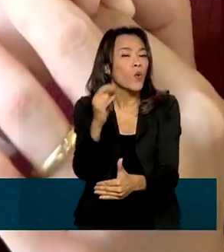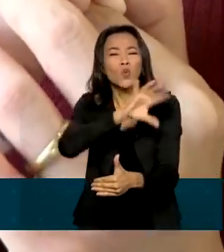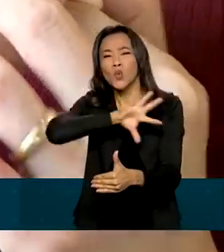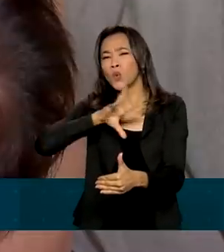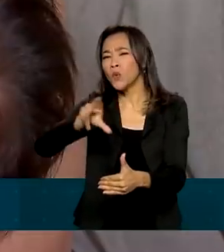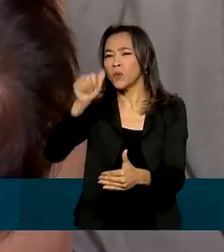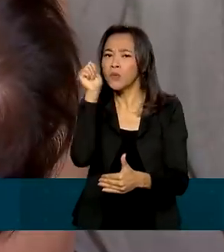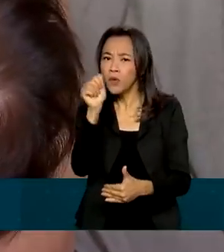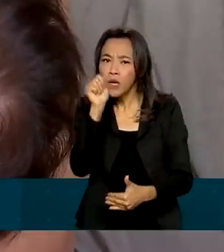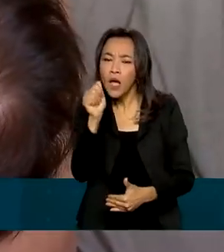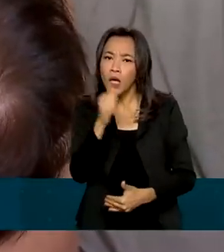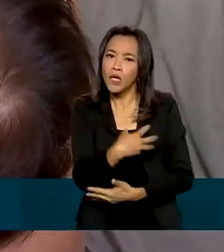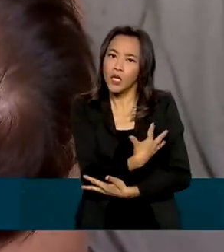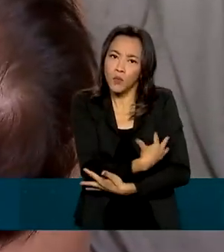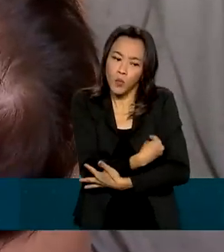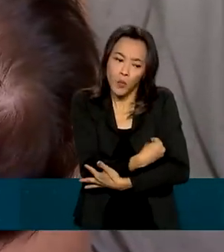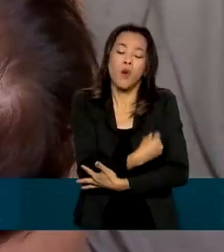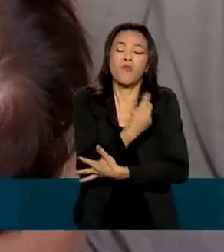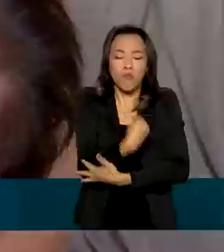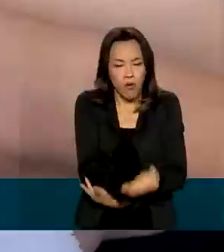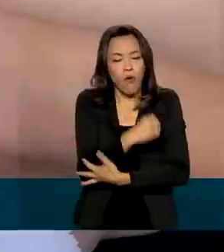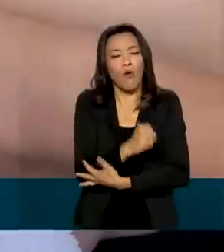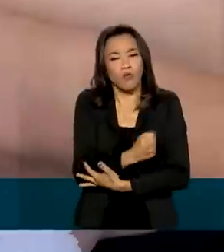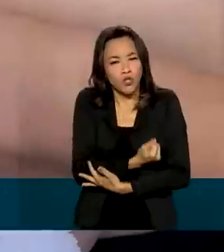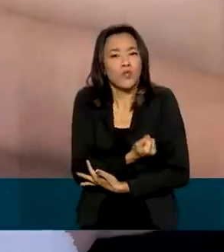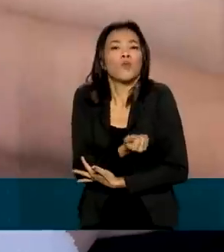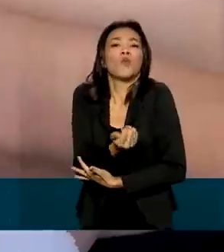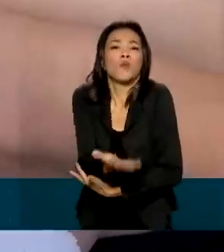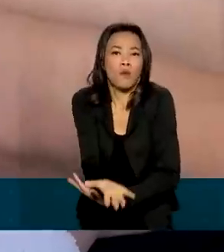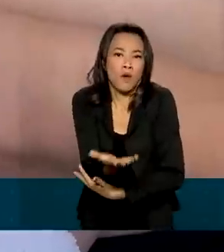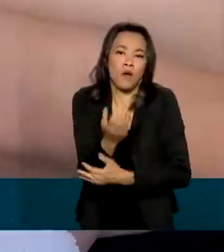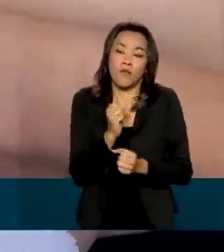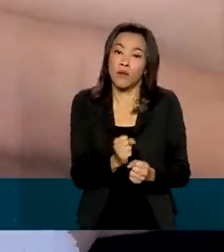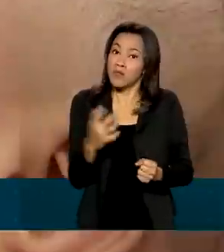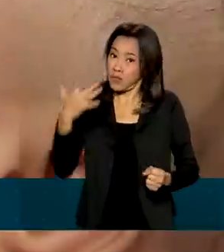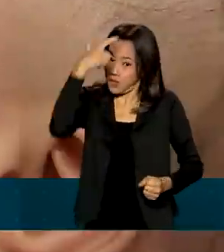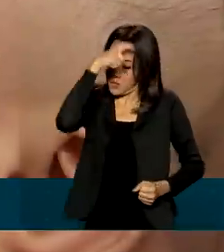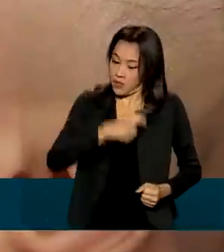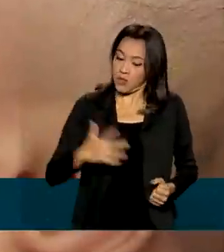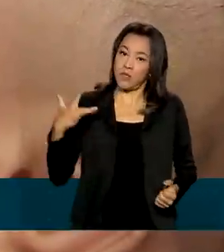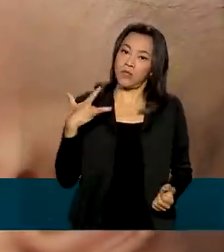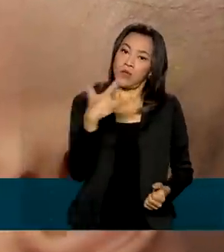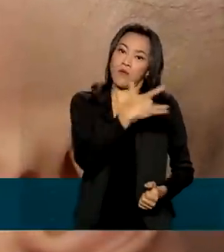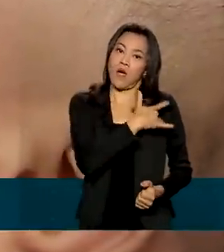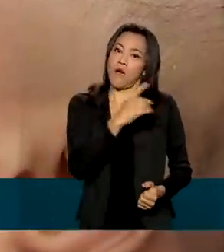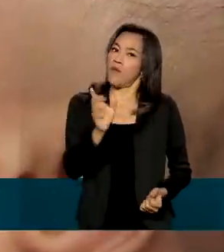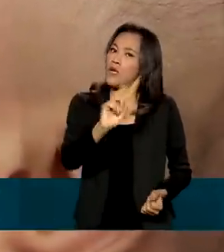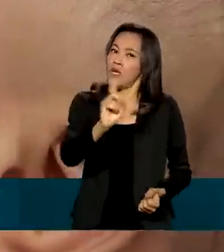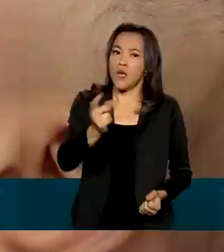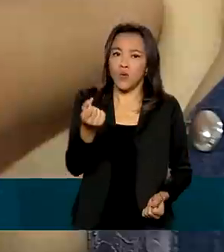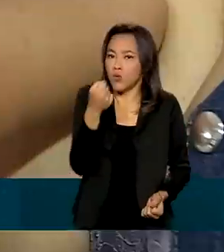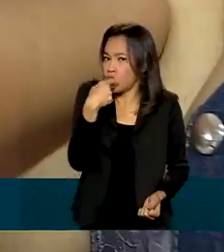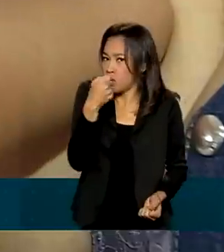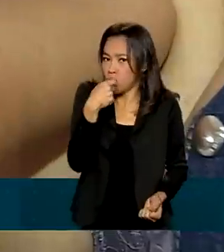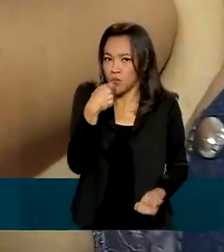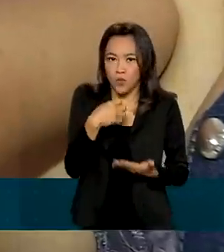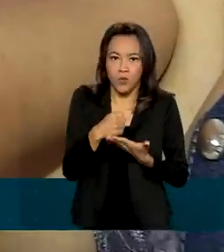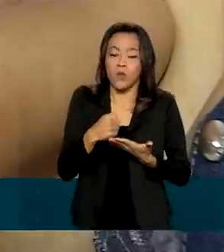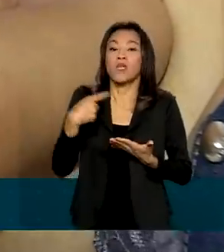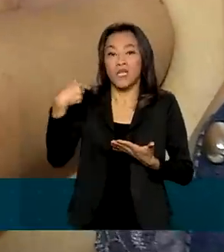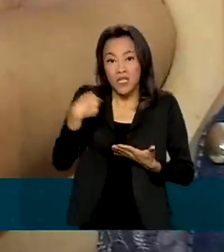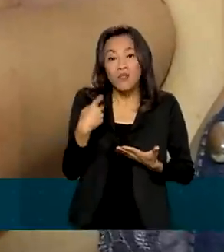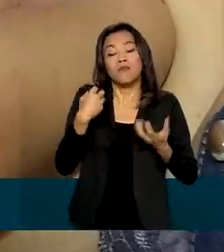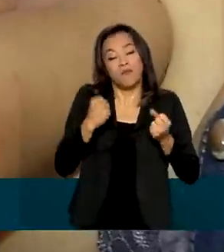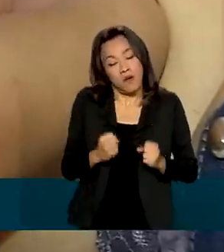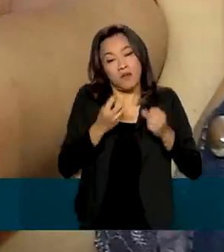amamenta pode ser doadora de leite humano. Basta ser saudável e não tomar nenhum medicamento que possa